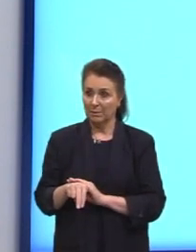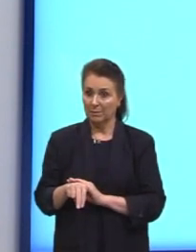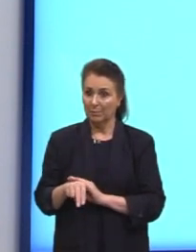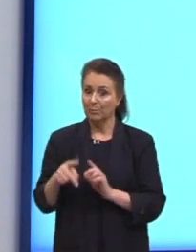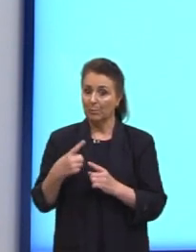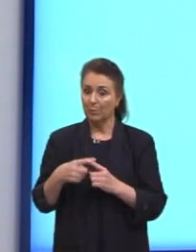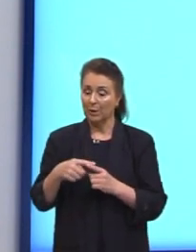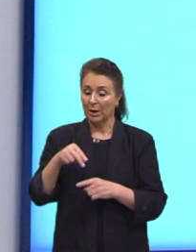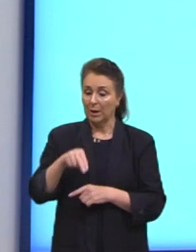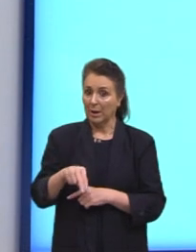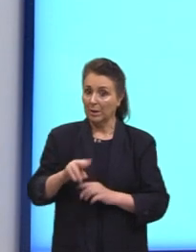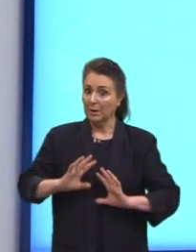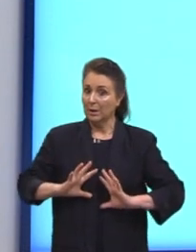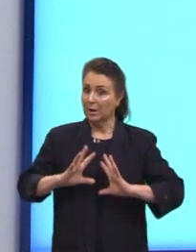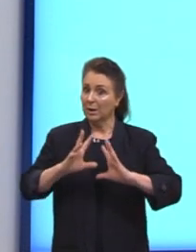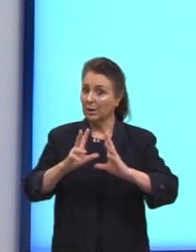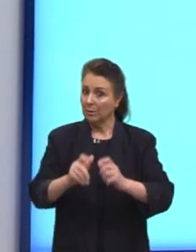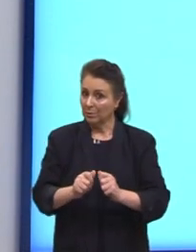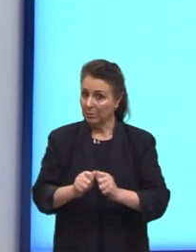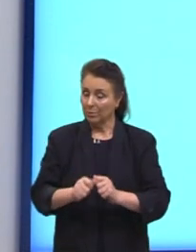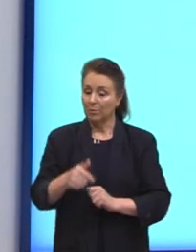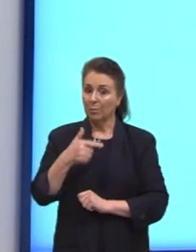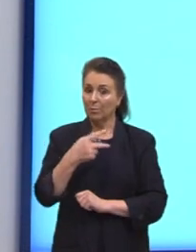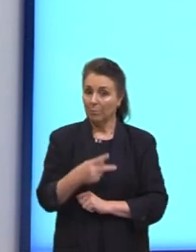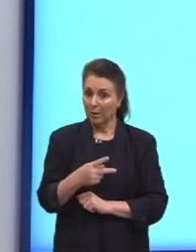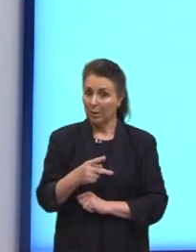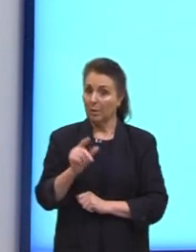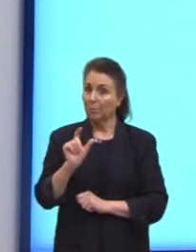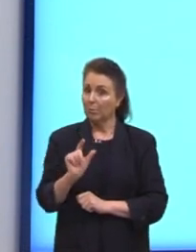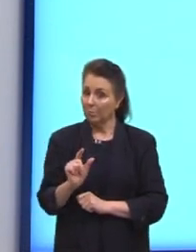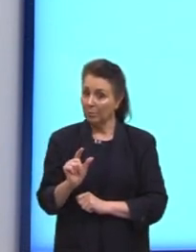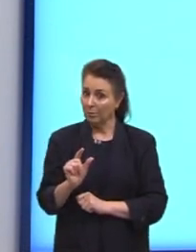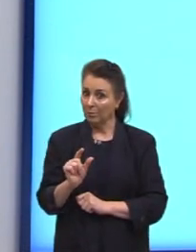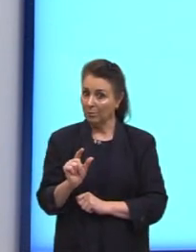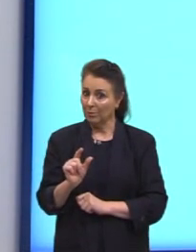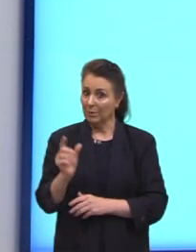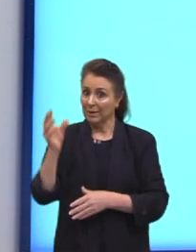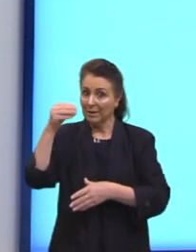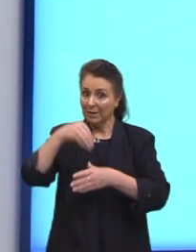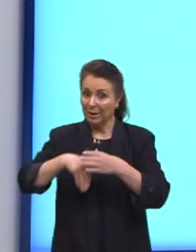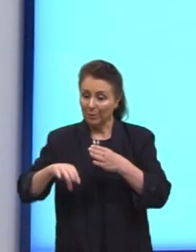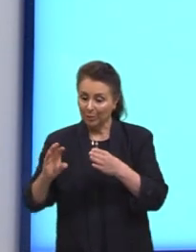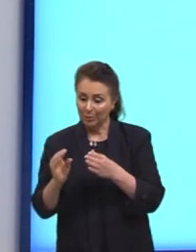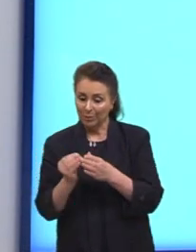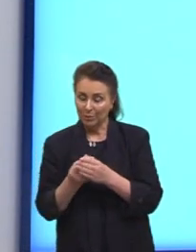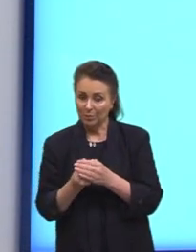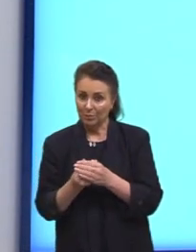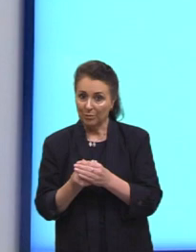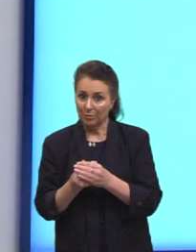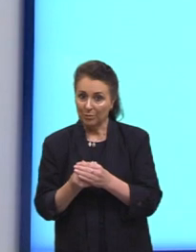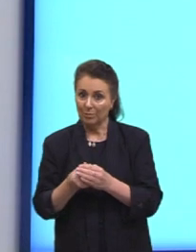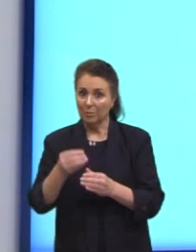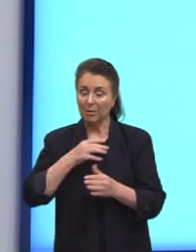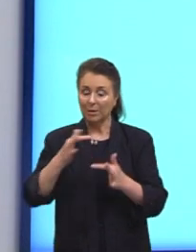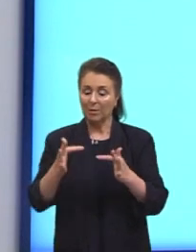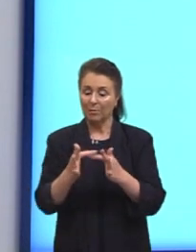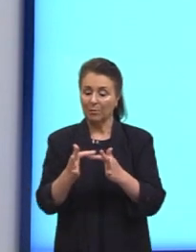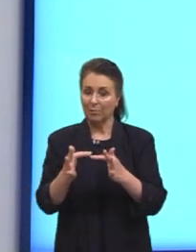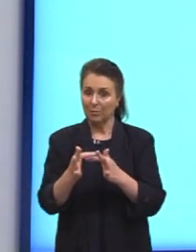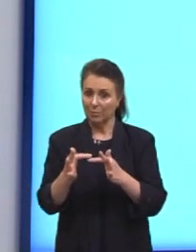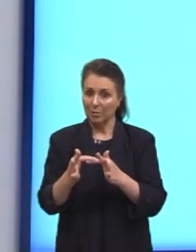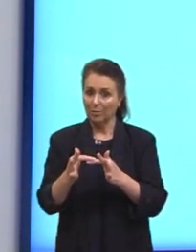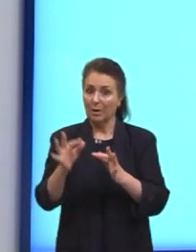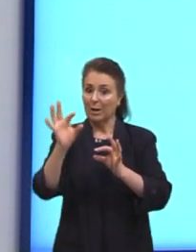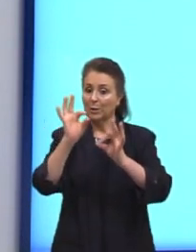N é o total de elementos e P é uma parte desses elementos. E daí nós temos a fórmula para o